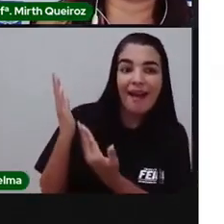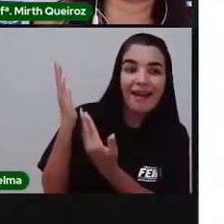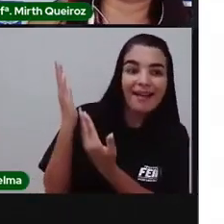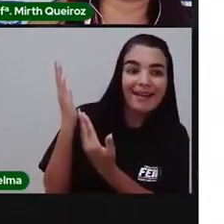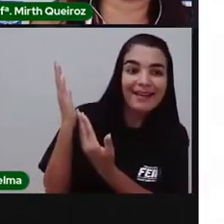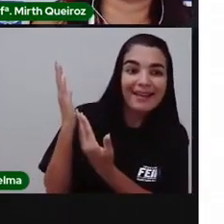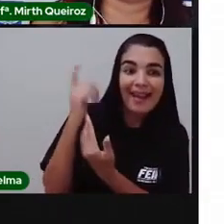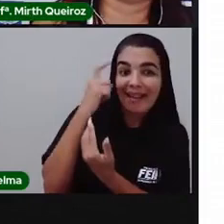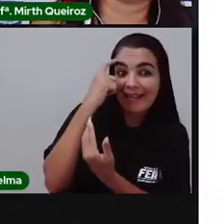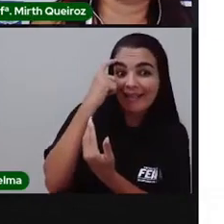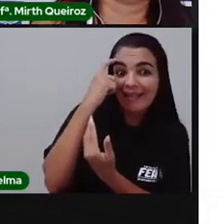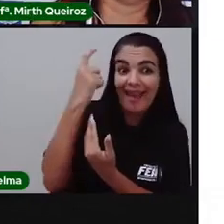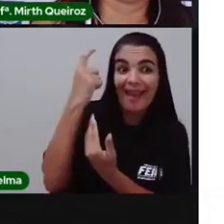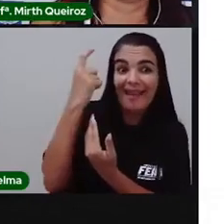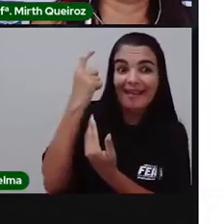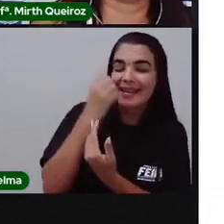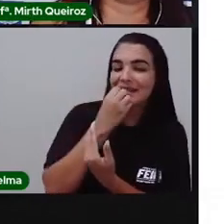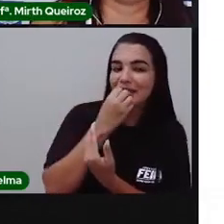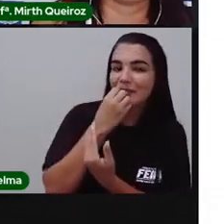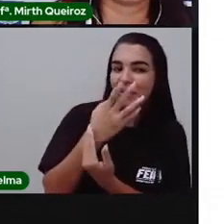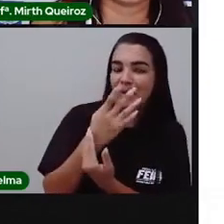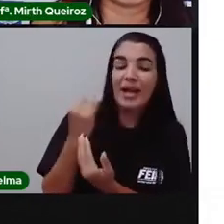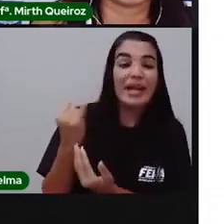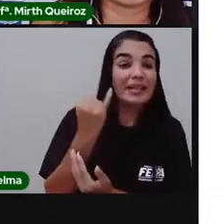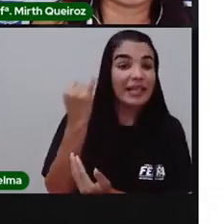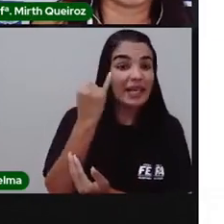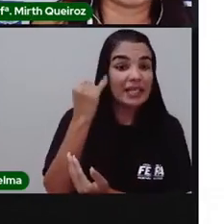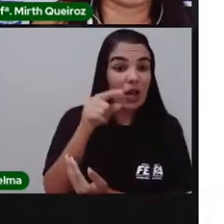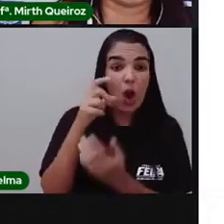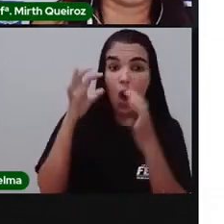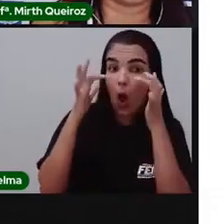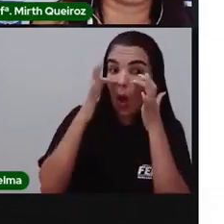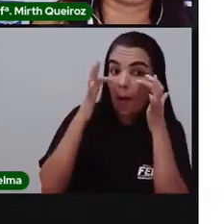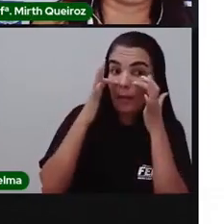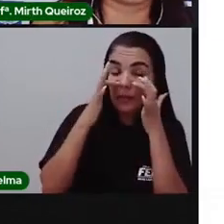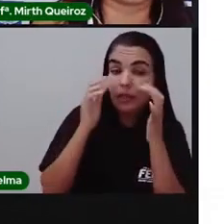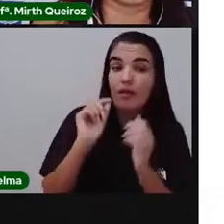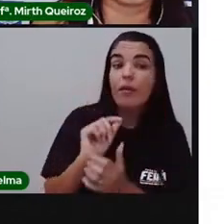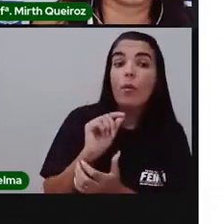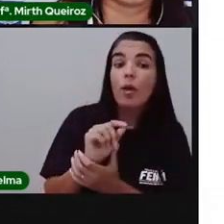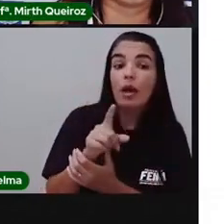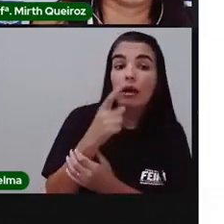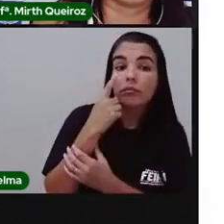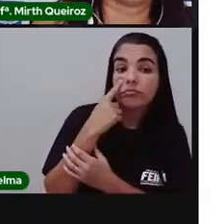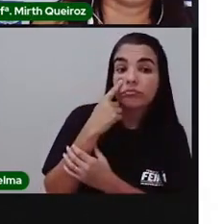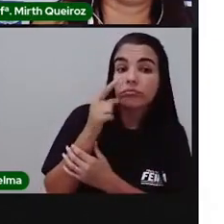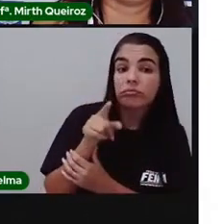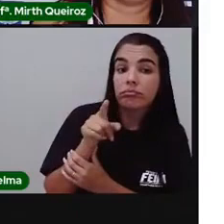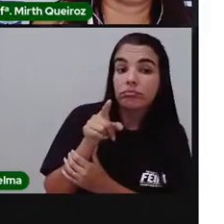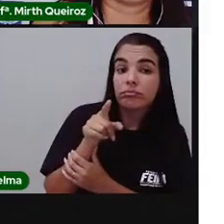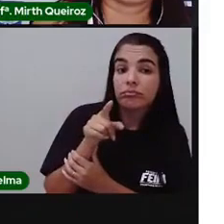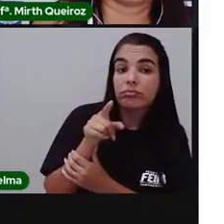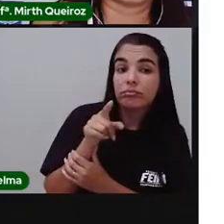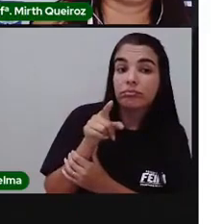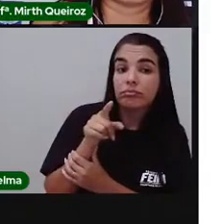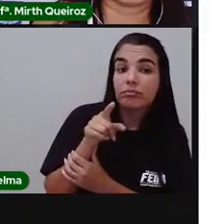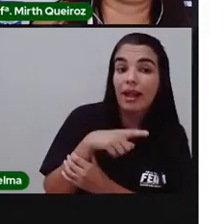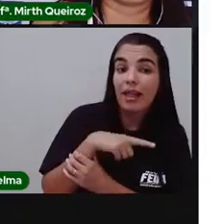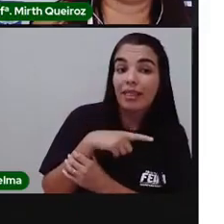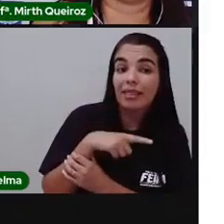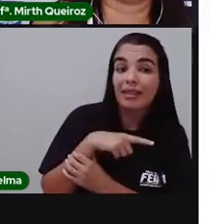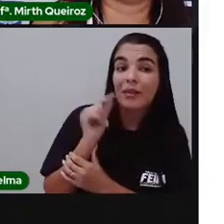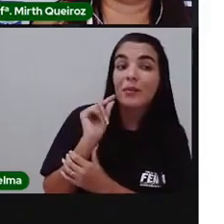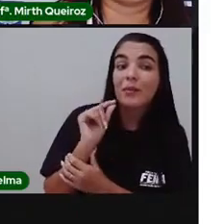podem fazer utilizando o tangrã. É interessante vocês observarem aqui, ó. Que nós temos exatamente